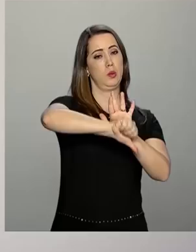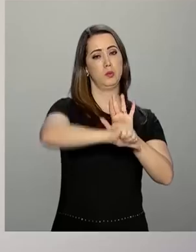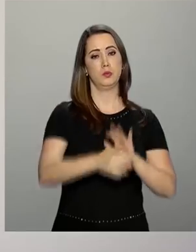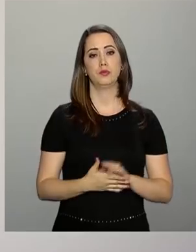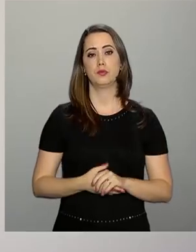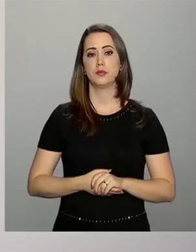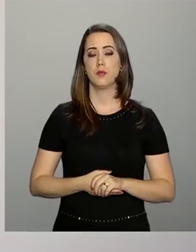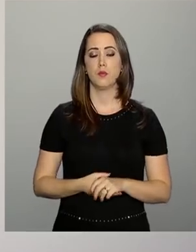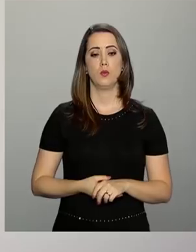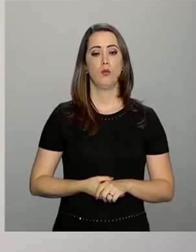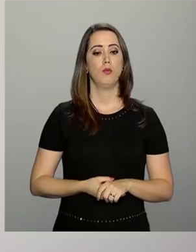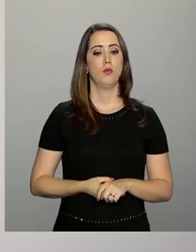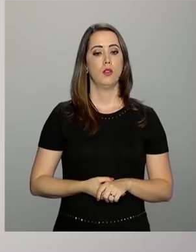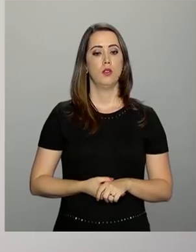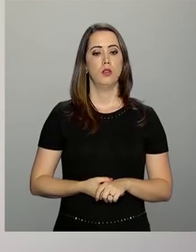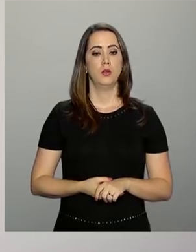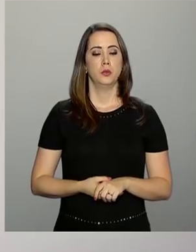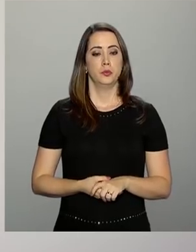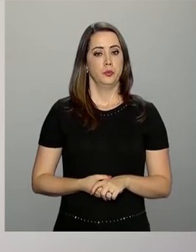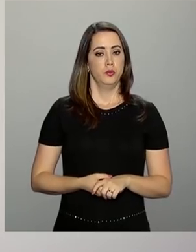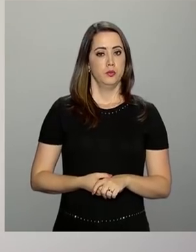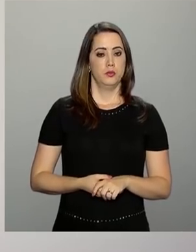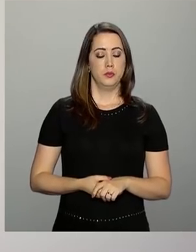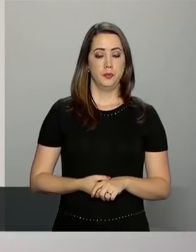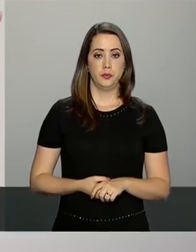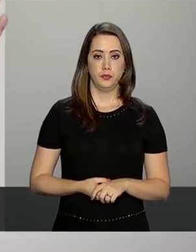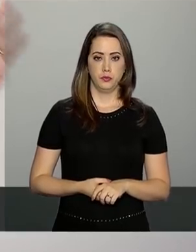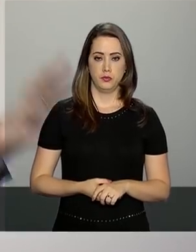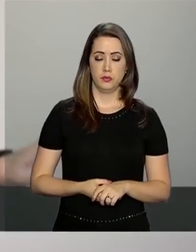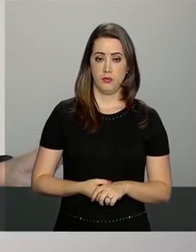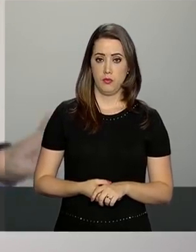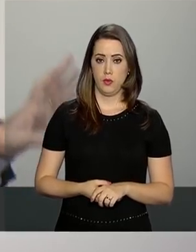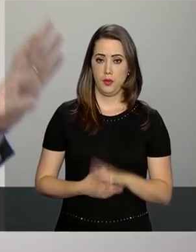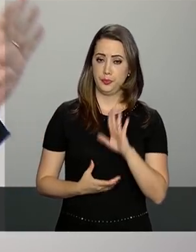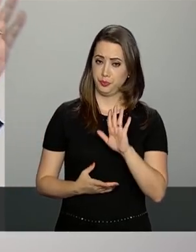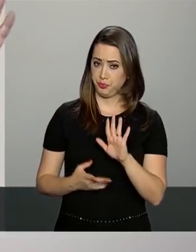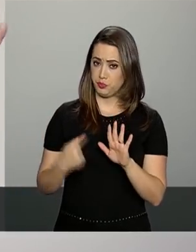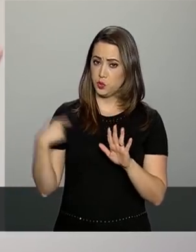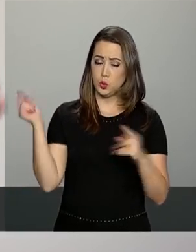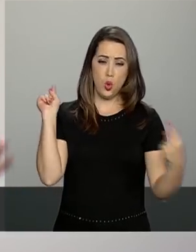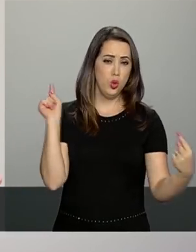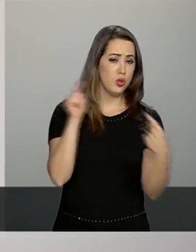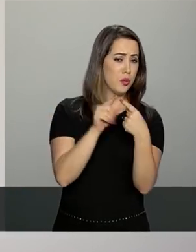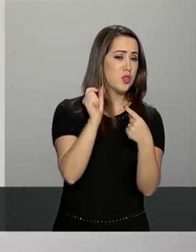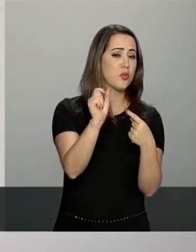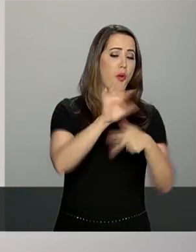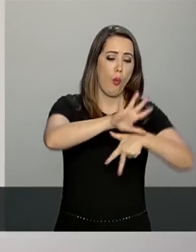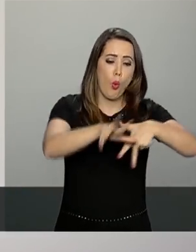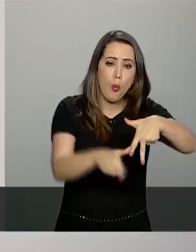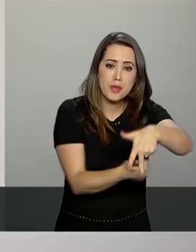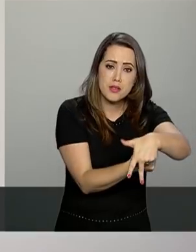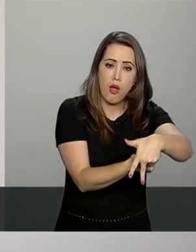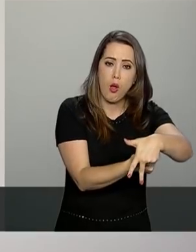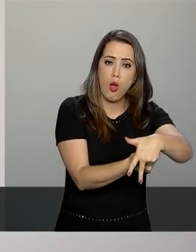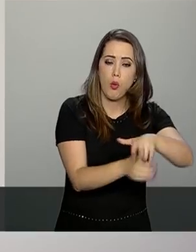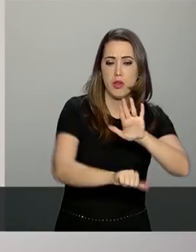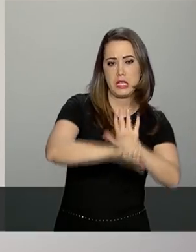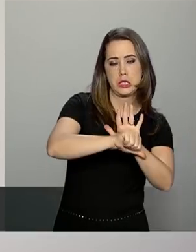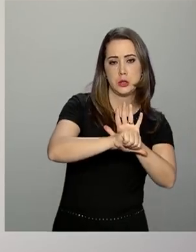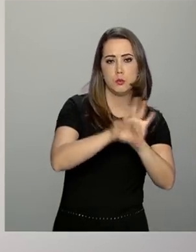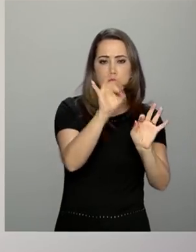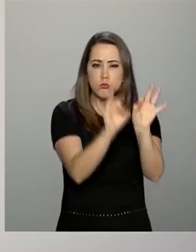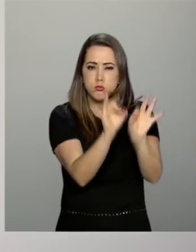O nosso foco vai ser corrupção, crime organizado e crime